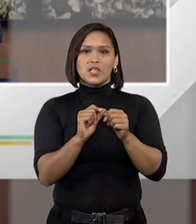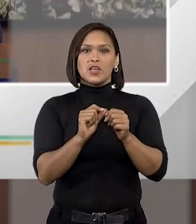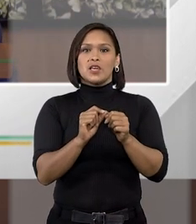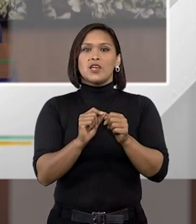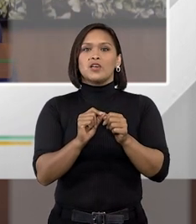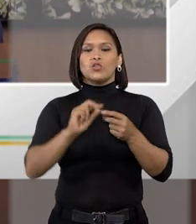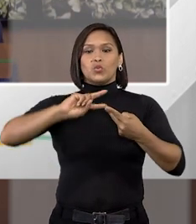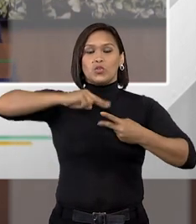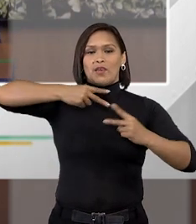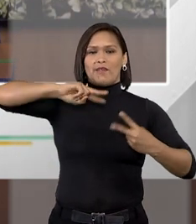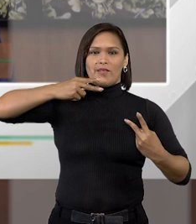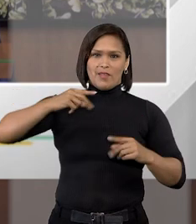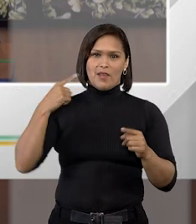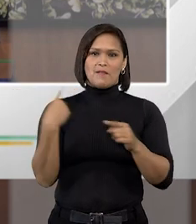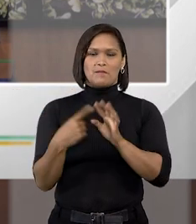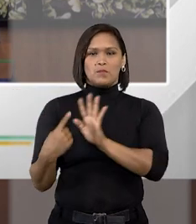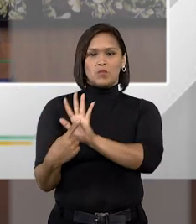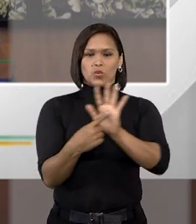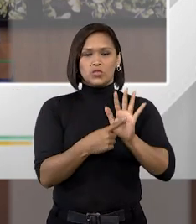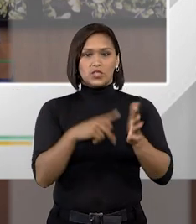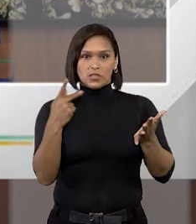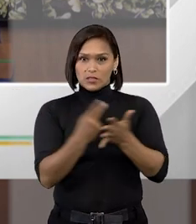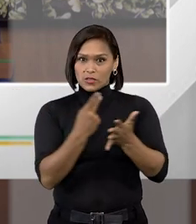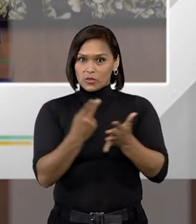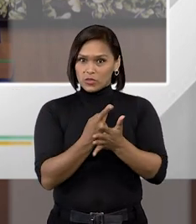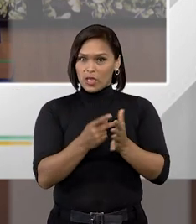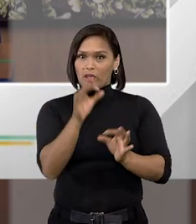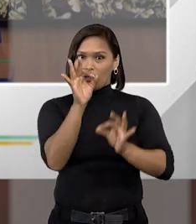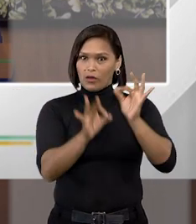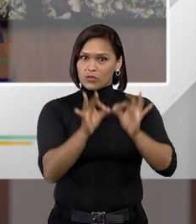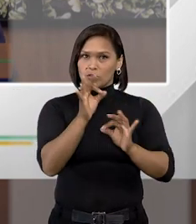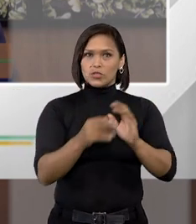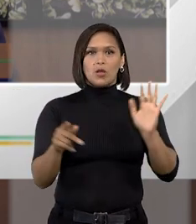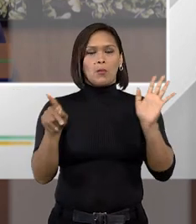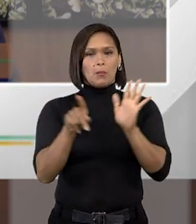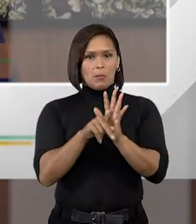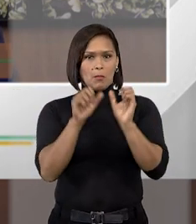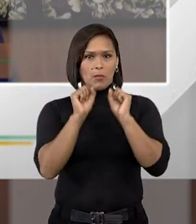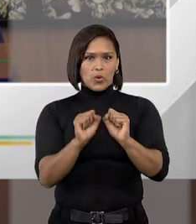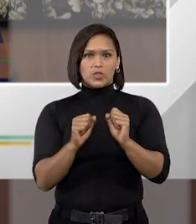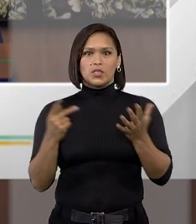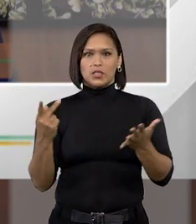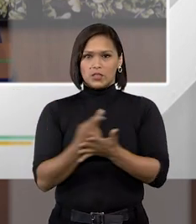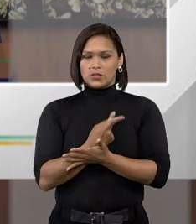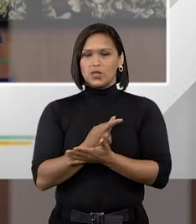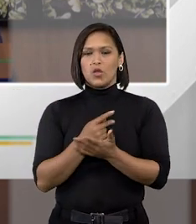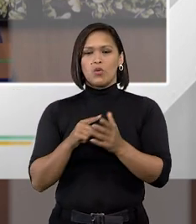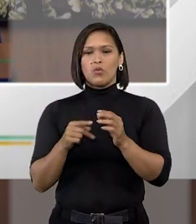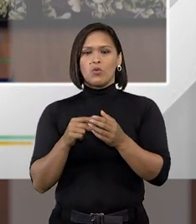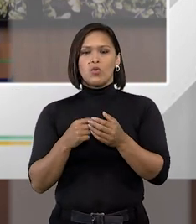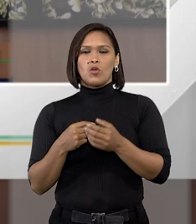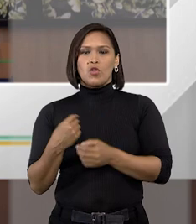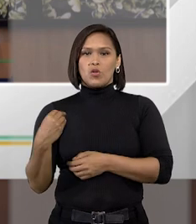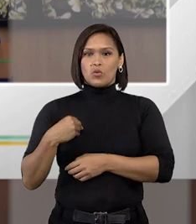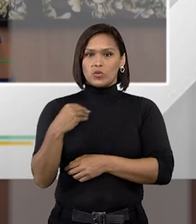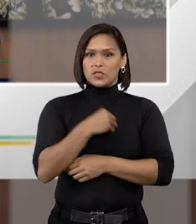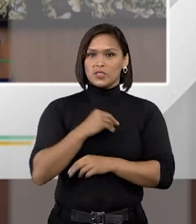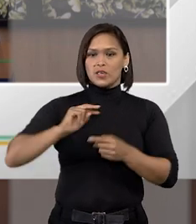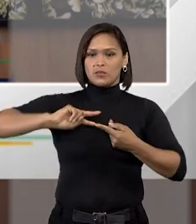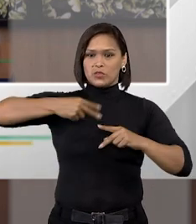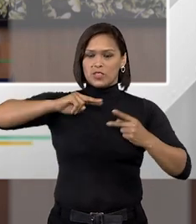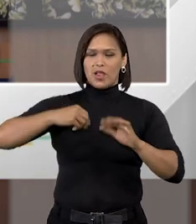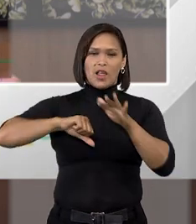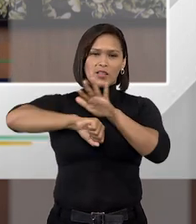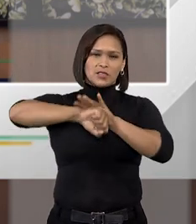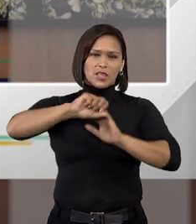do DNA né mostrando que os erros podiam ser feitos com um exame de DNA isso lá atrás